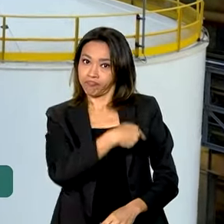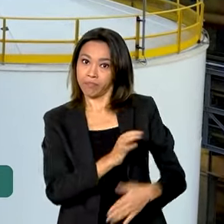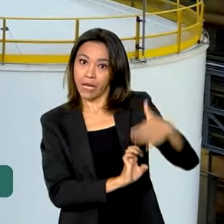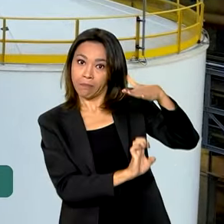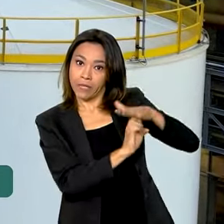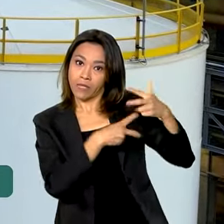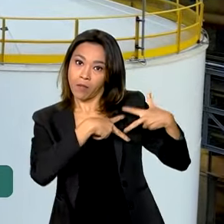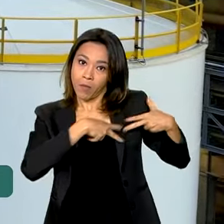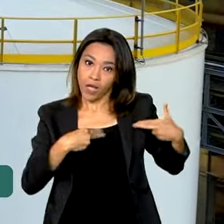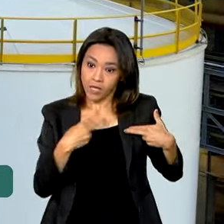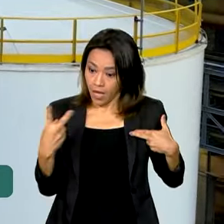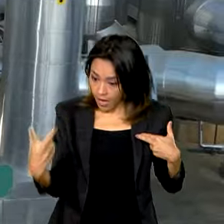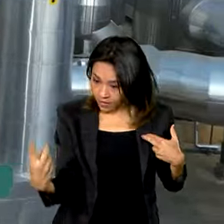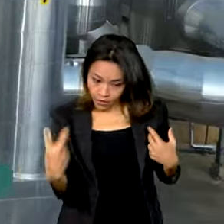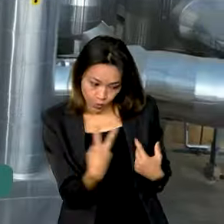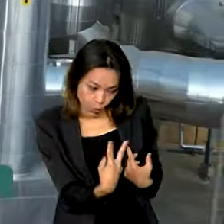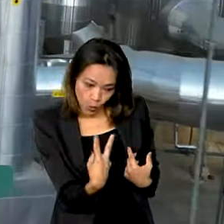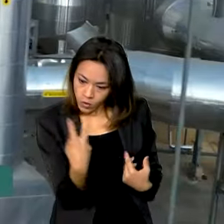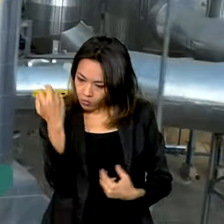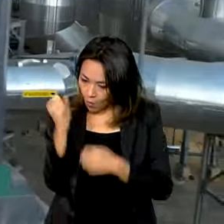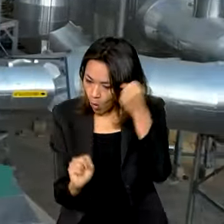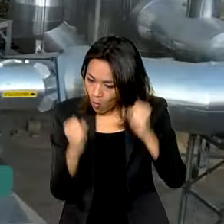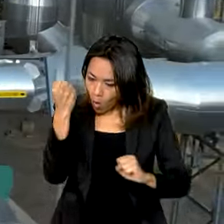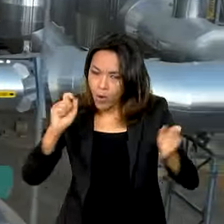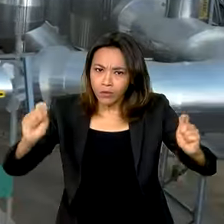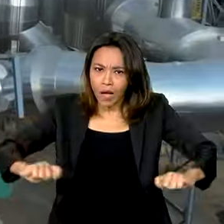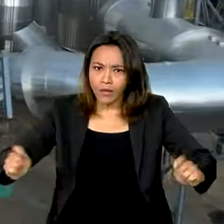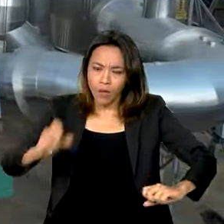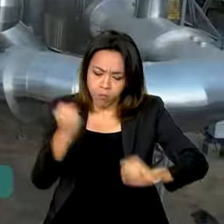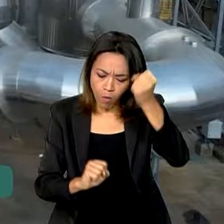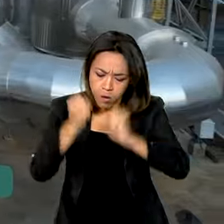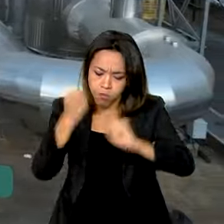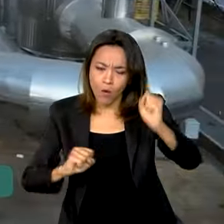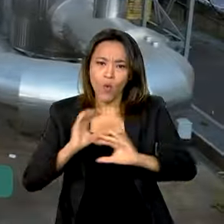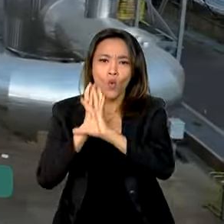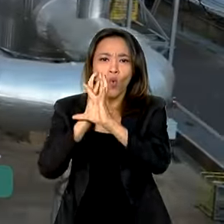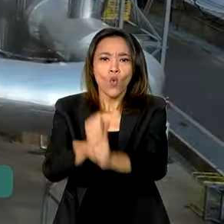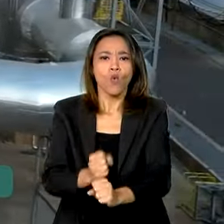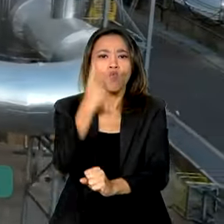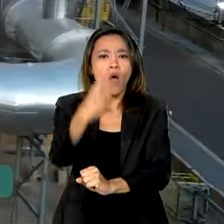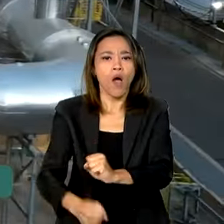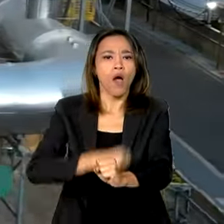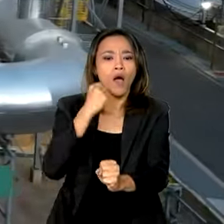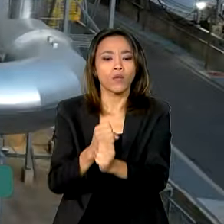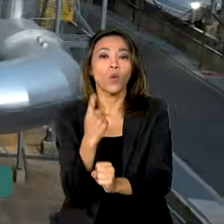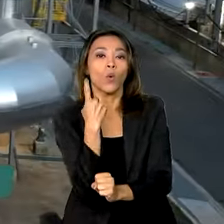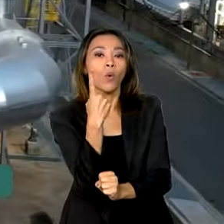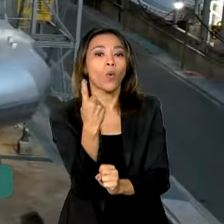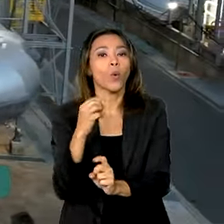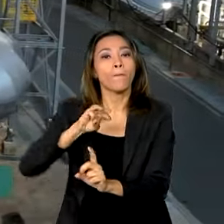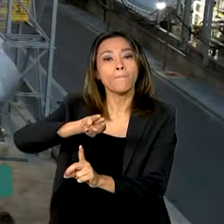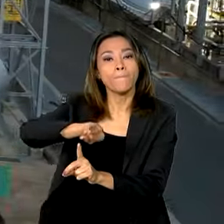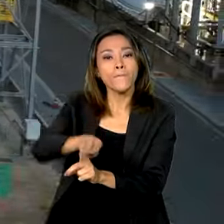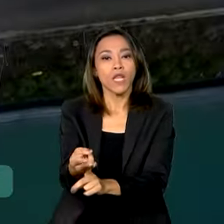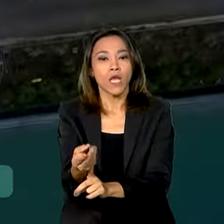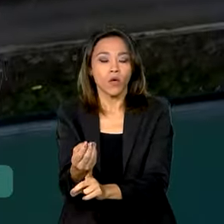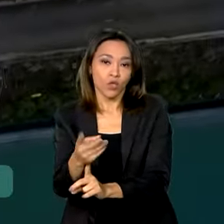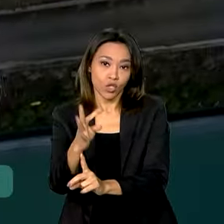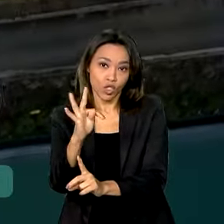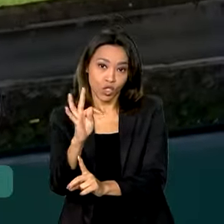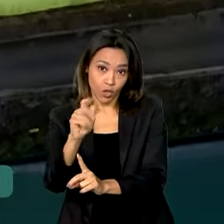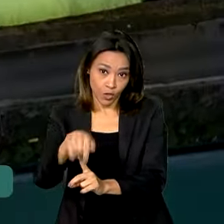as fábricas terão capacidade de produzir por ano mais de um milhão de toneladas de nitrogênio,